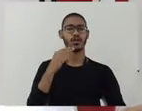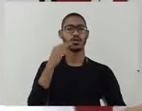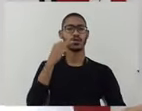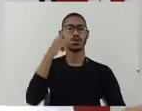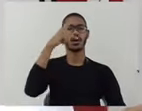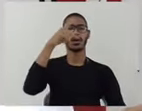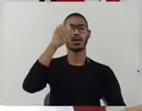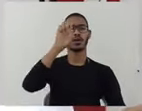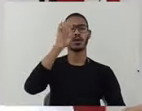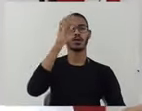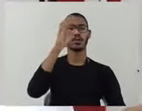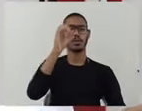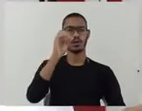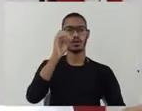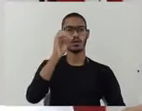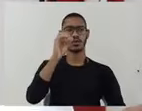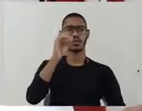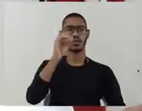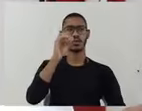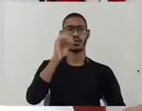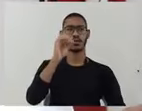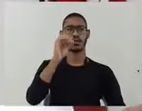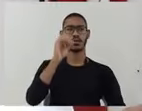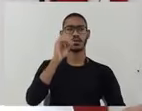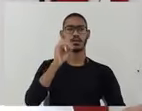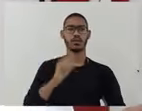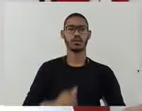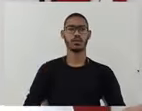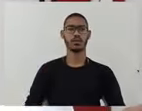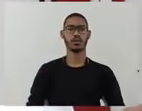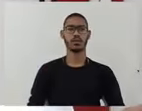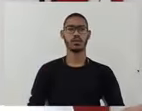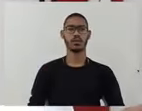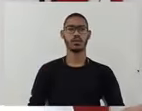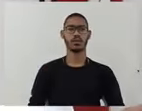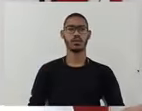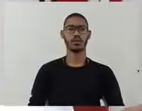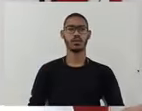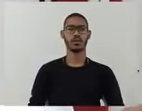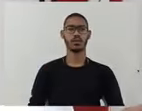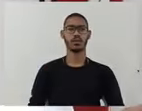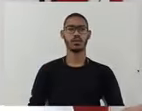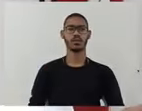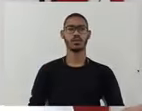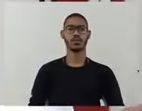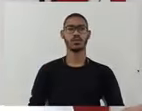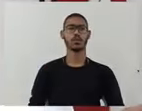e dar a Deus o que é de Deus. Falar é bonito. Pongar é fácil.